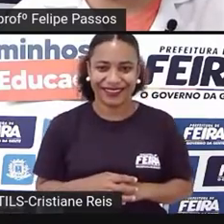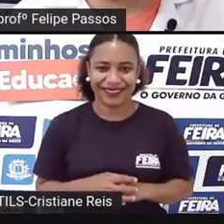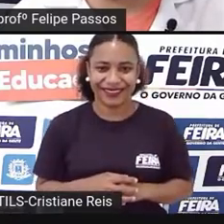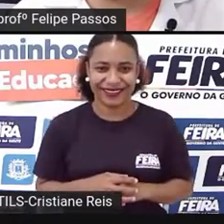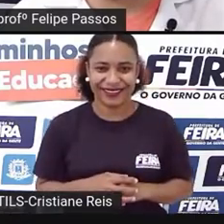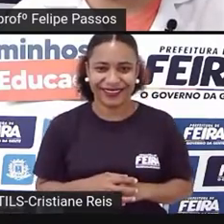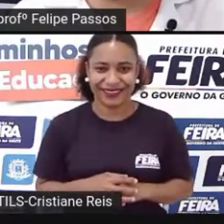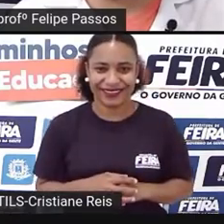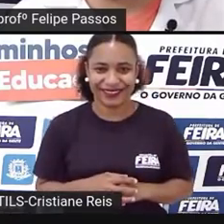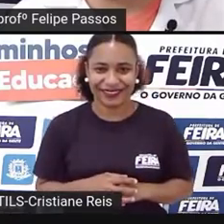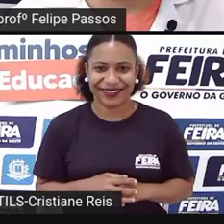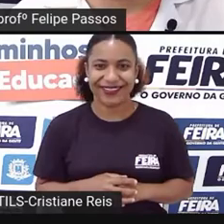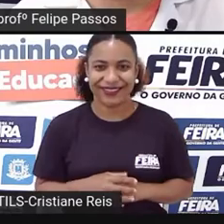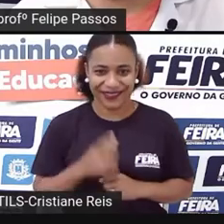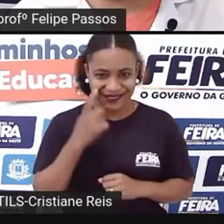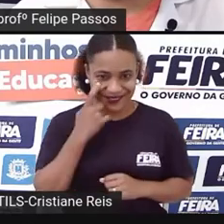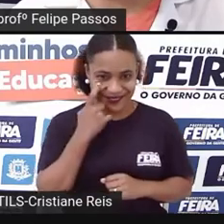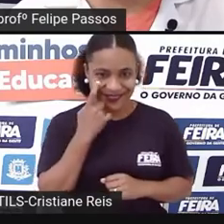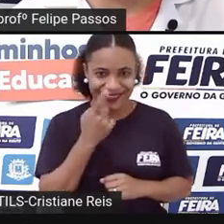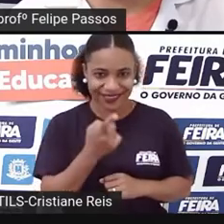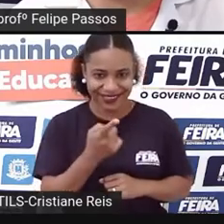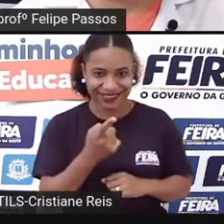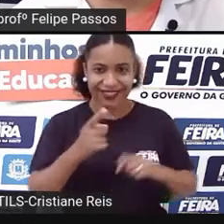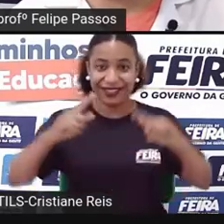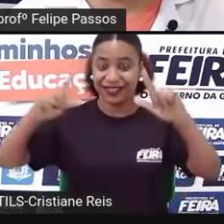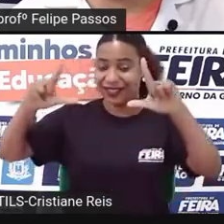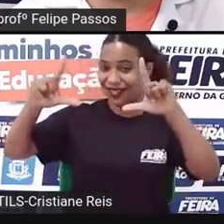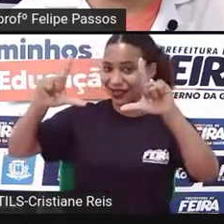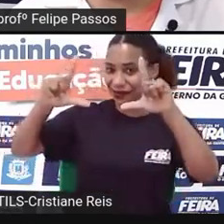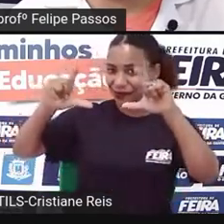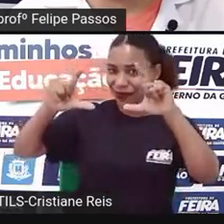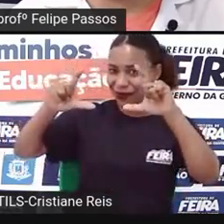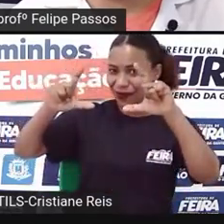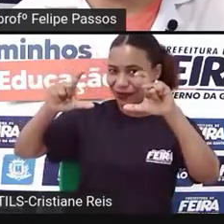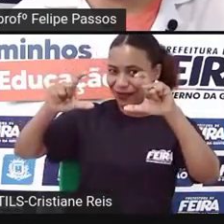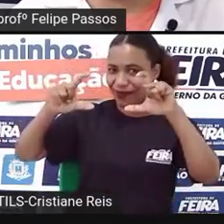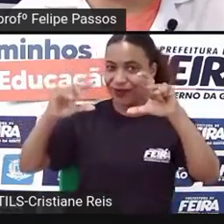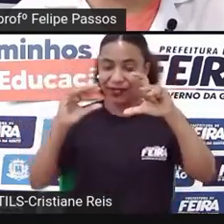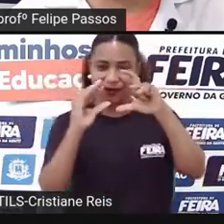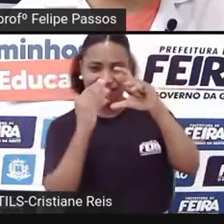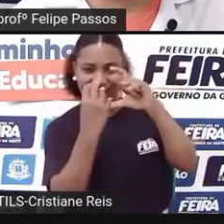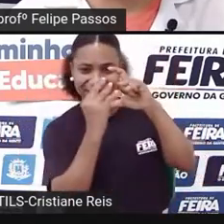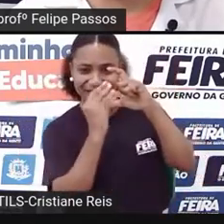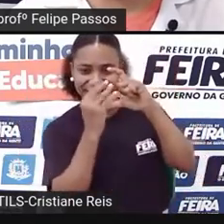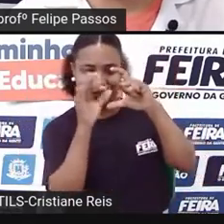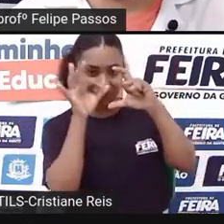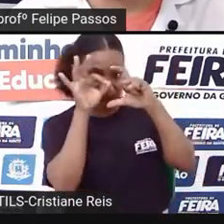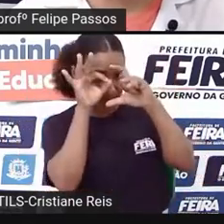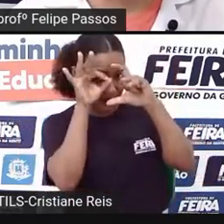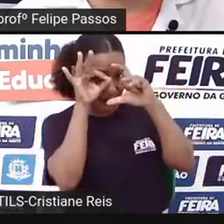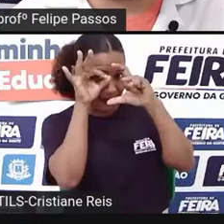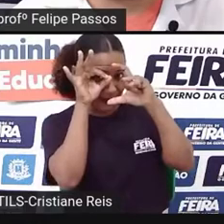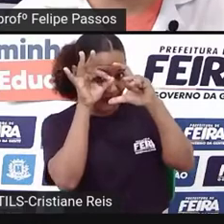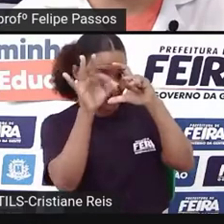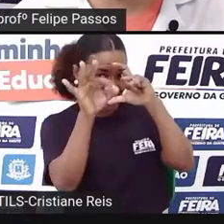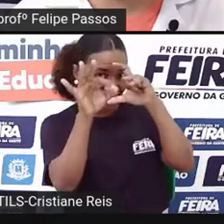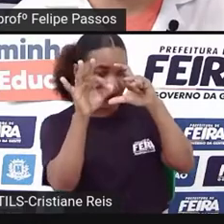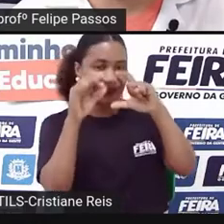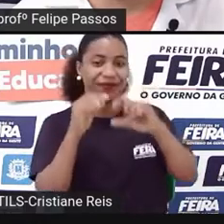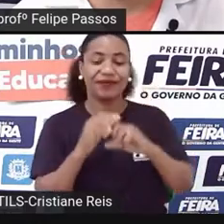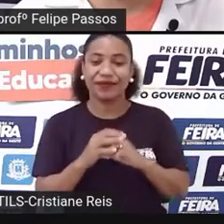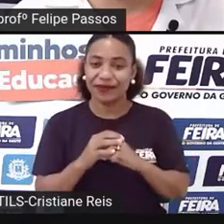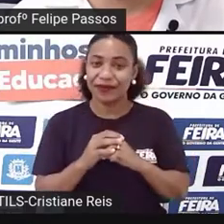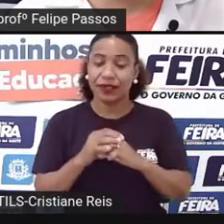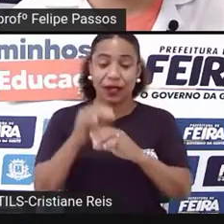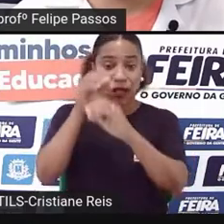da lente. Corpo e lente. Aqui a lente é onde tem toda